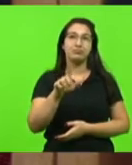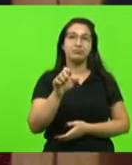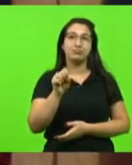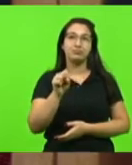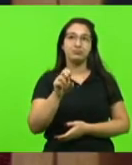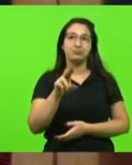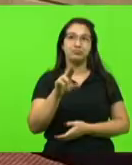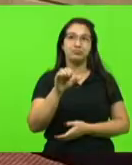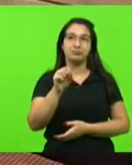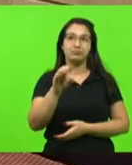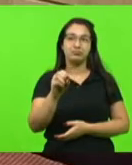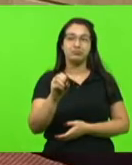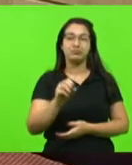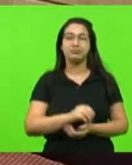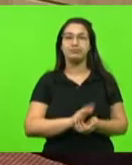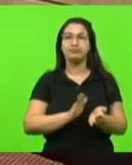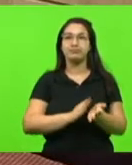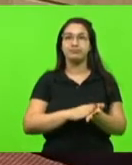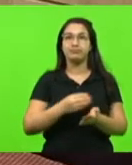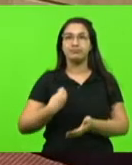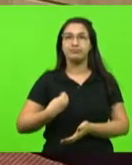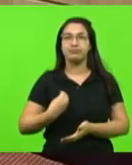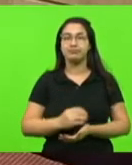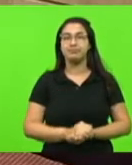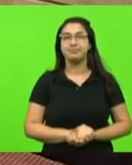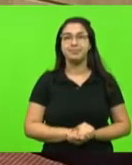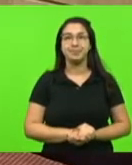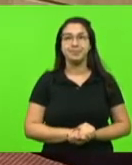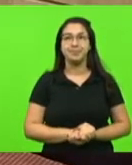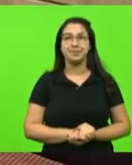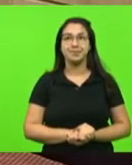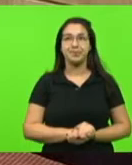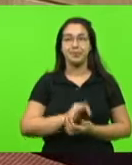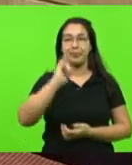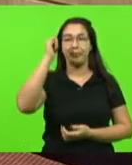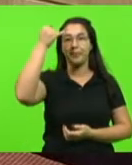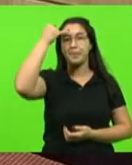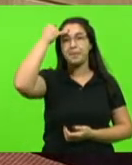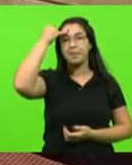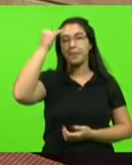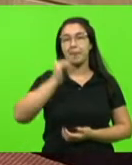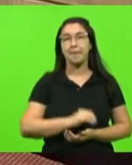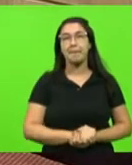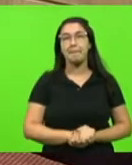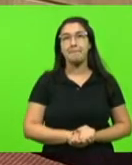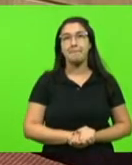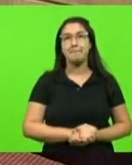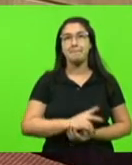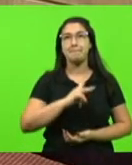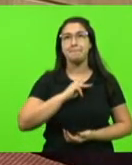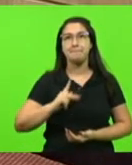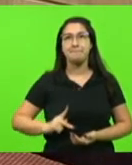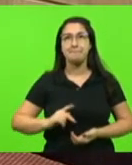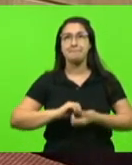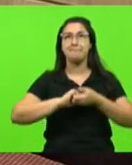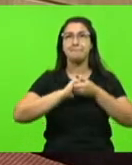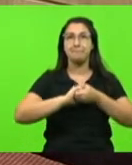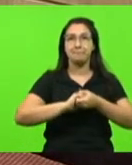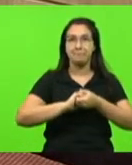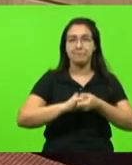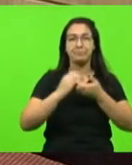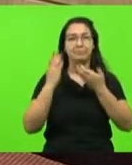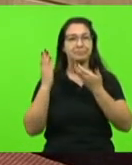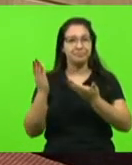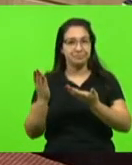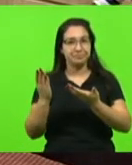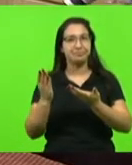presenças. Com a palavra o deputado José Milton Schaeffer. Presidente, cumprimentar o coronel Dionei e me